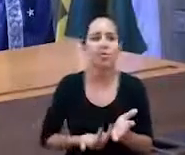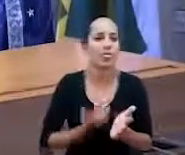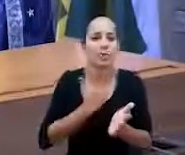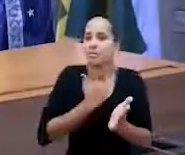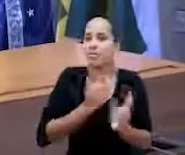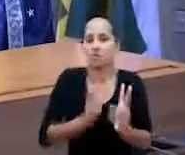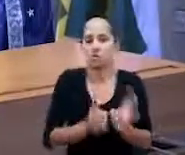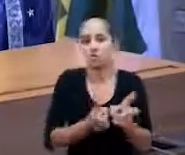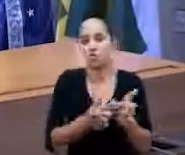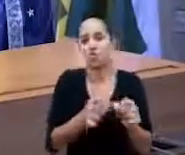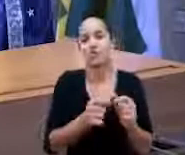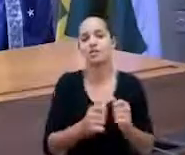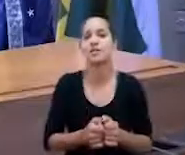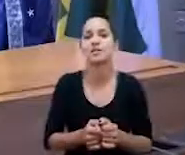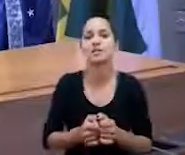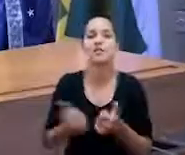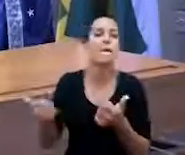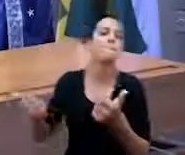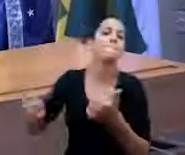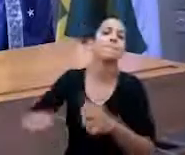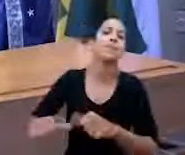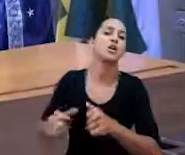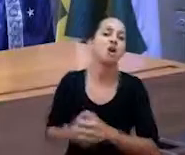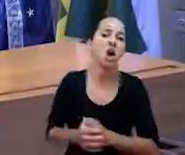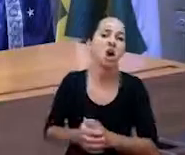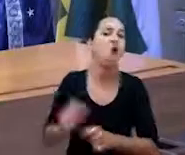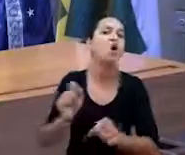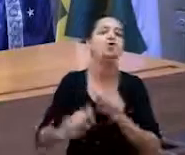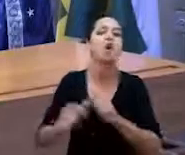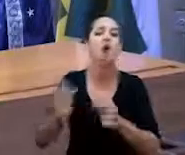Isso é pior do que o assaltante que assalta a mão armada.